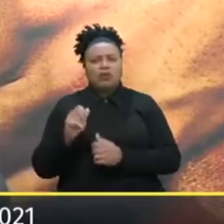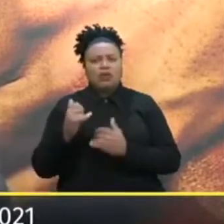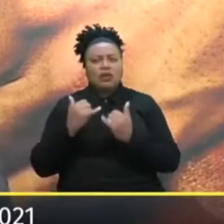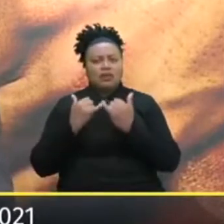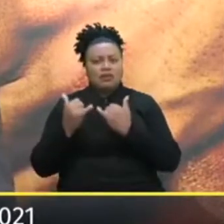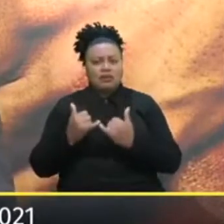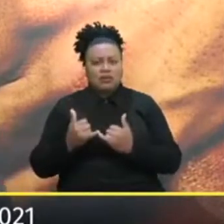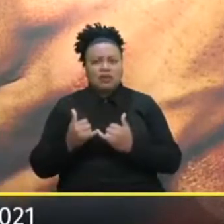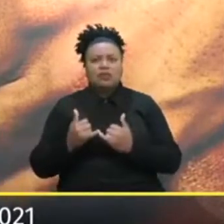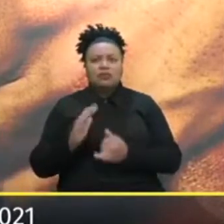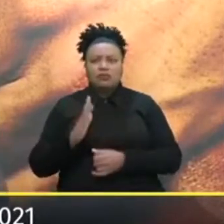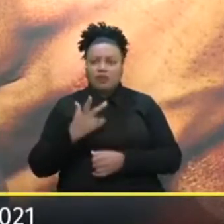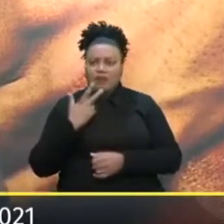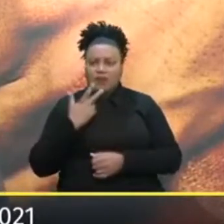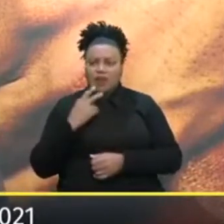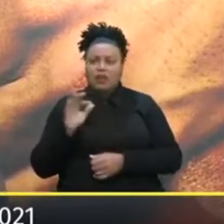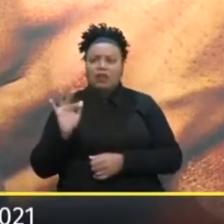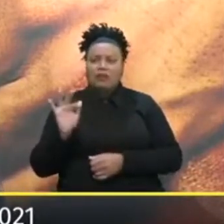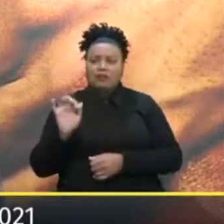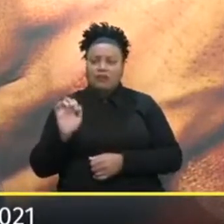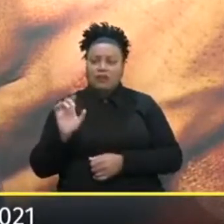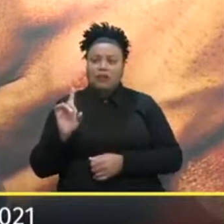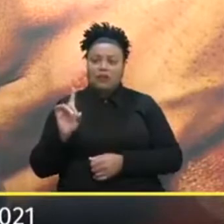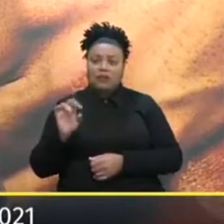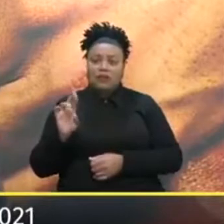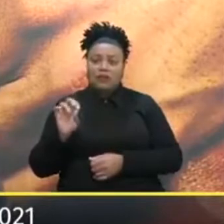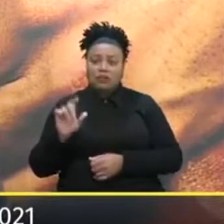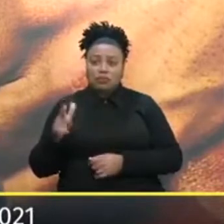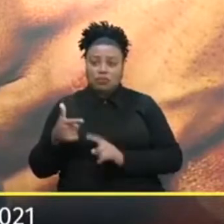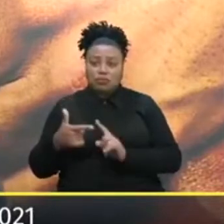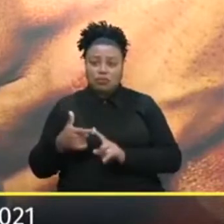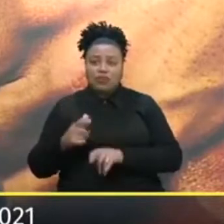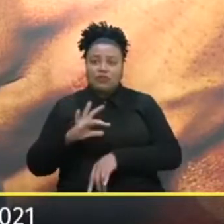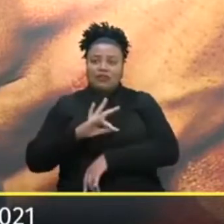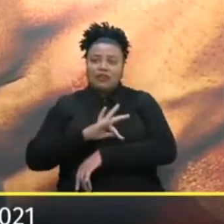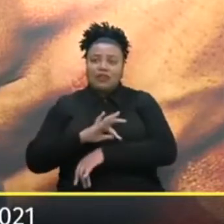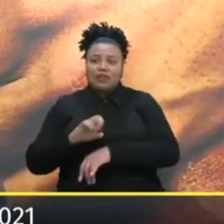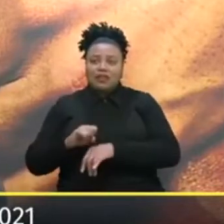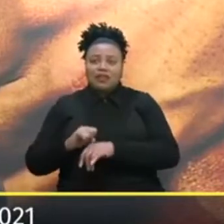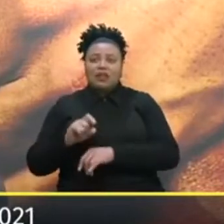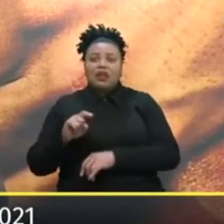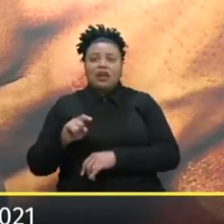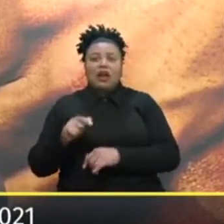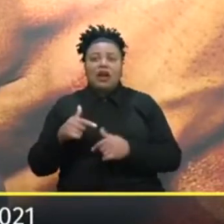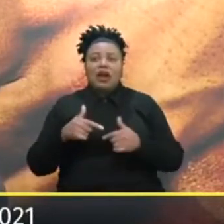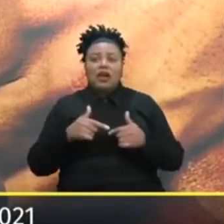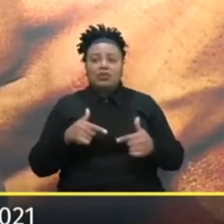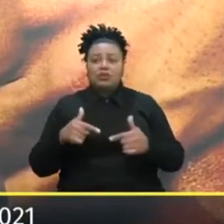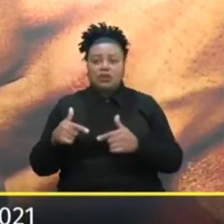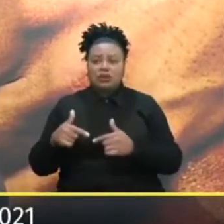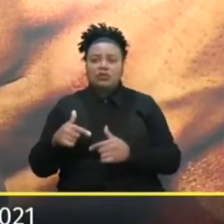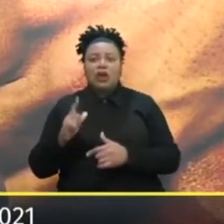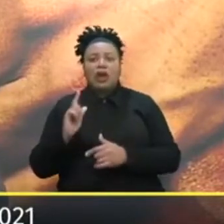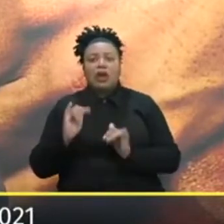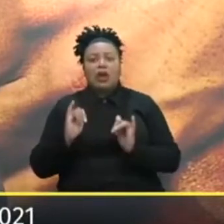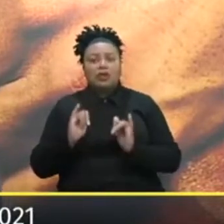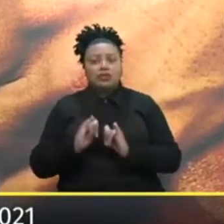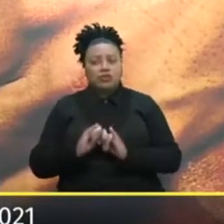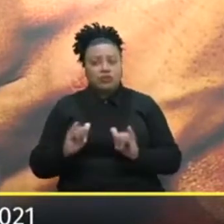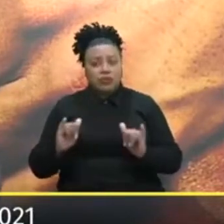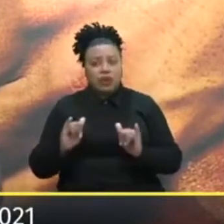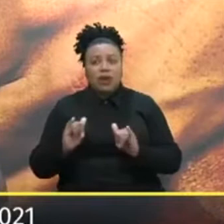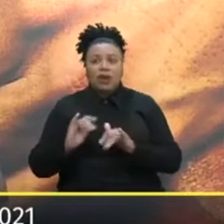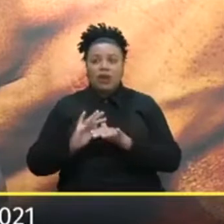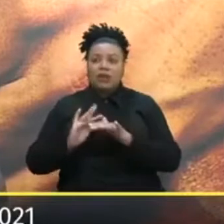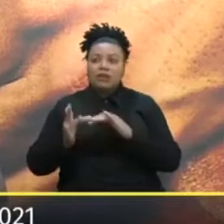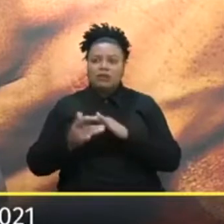Pode citar Pode citar Sim, já citei A Federaçu A Fierg Mas e essas ações Ah, sim Exatamente Divulgação em redes sociais